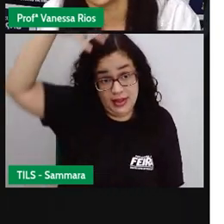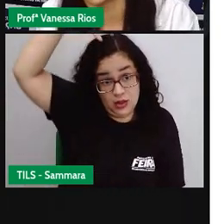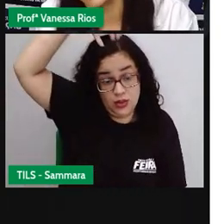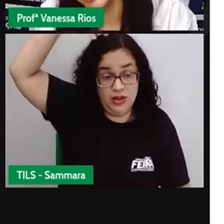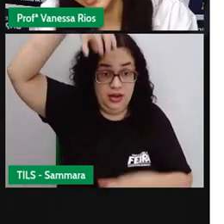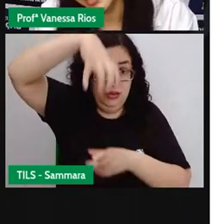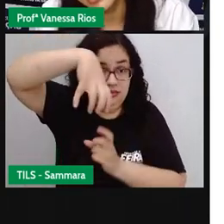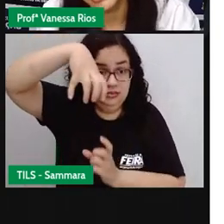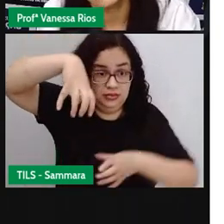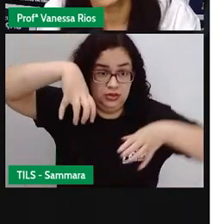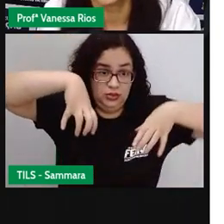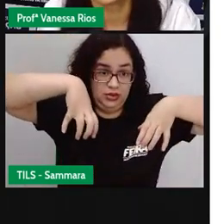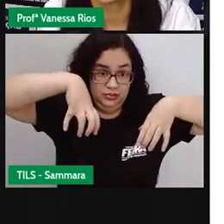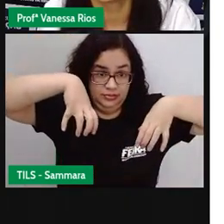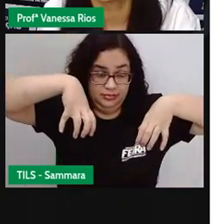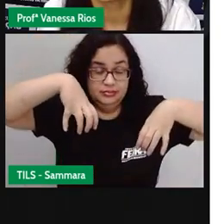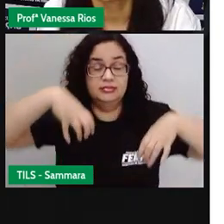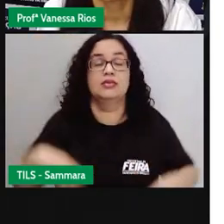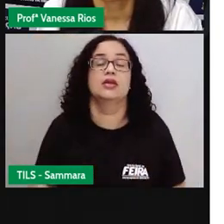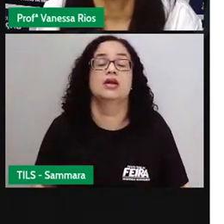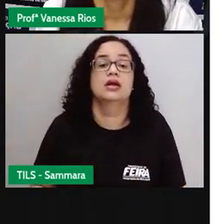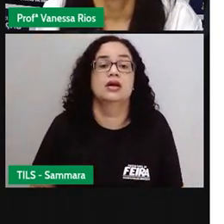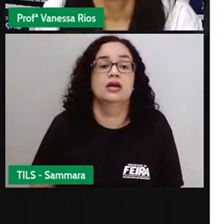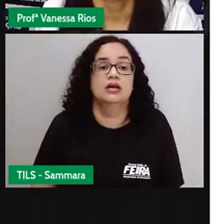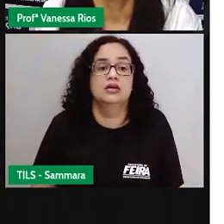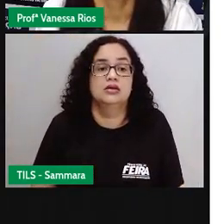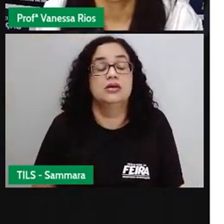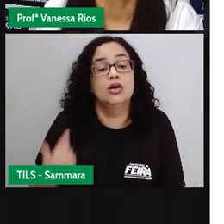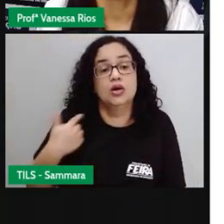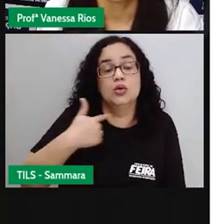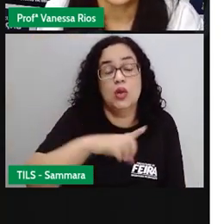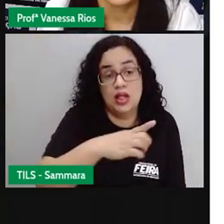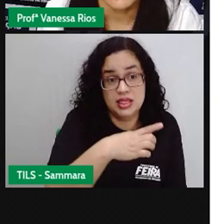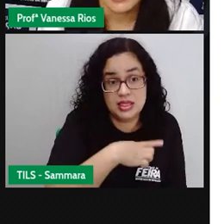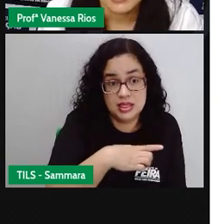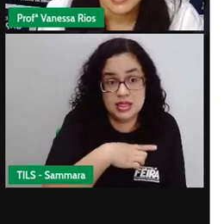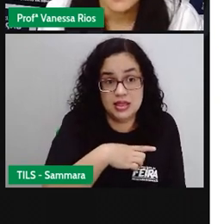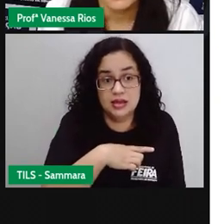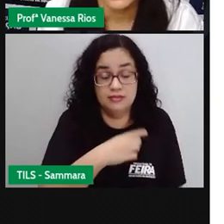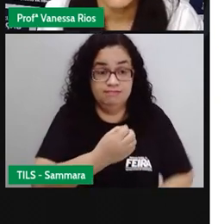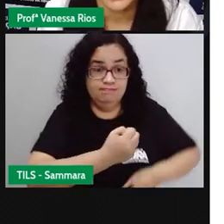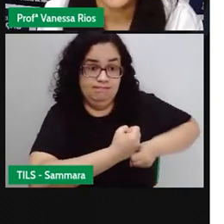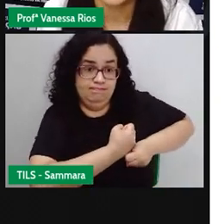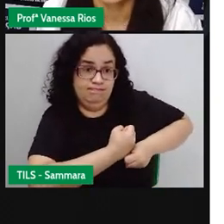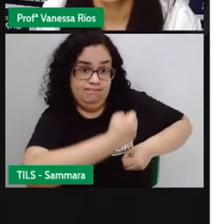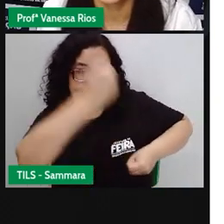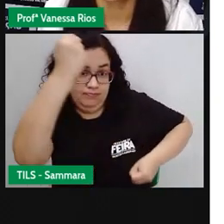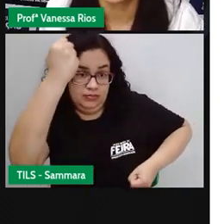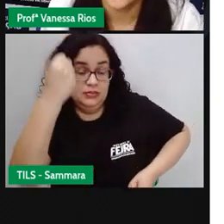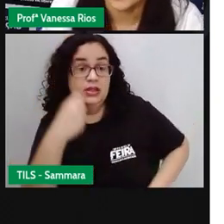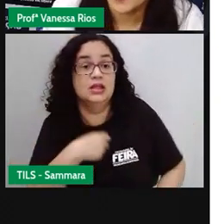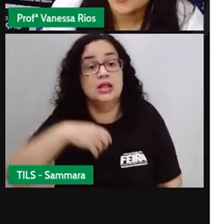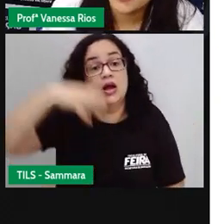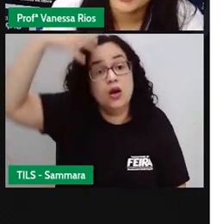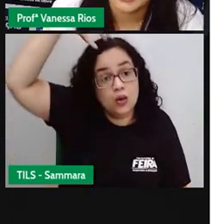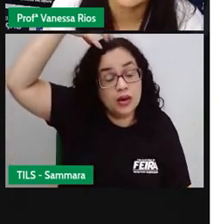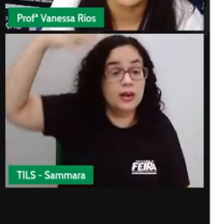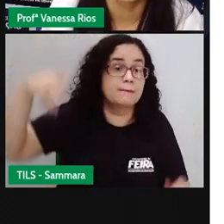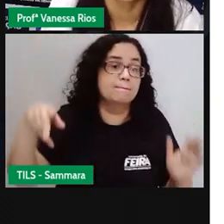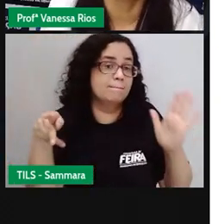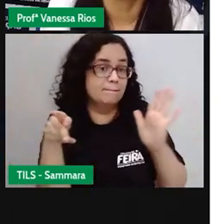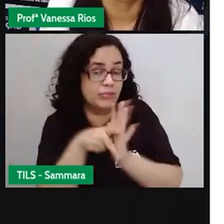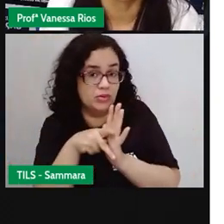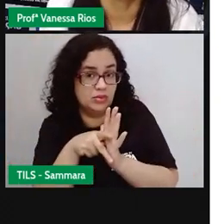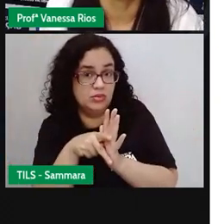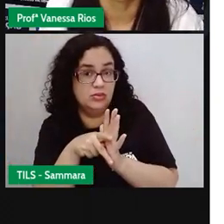onde existia aí o rei, né? Tô me olhando. Houve a independência, passou a ter um rei próprio, porque